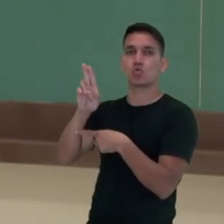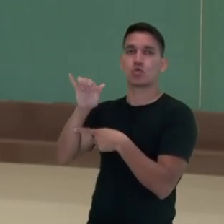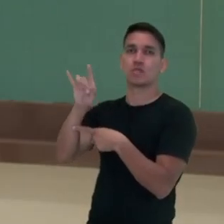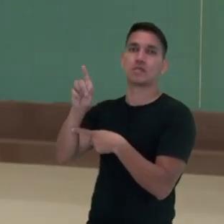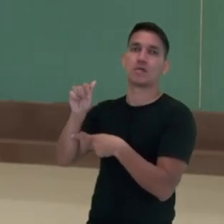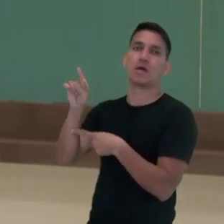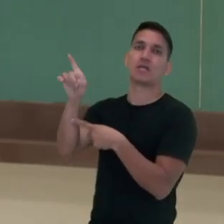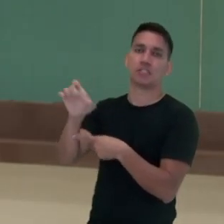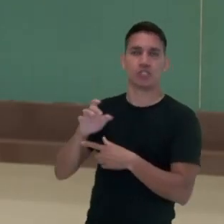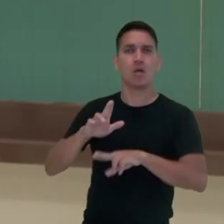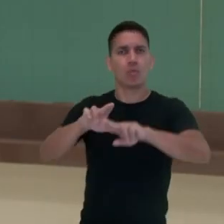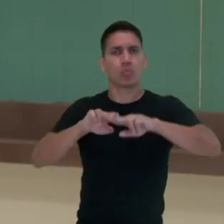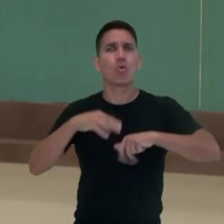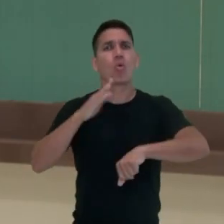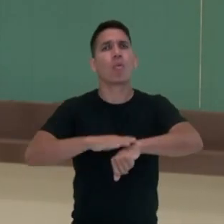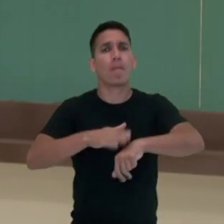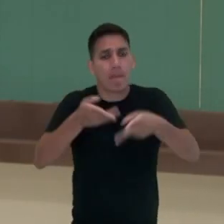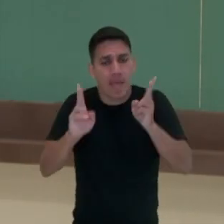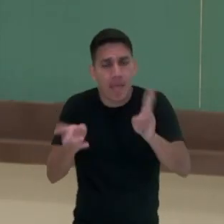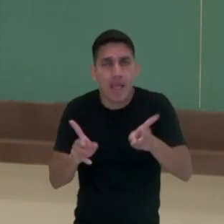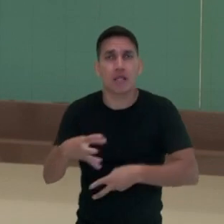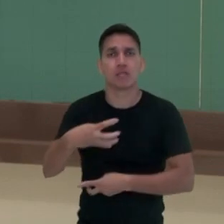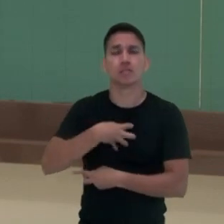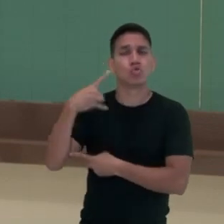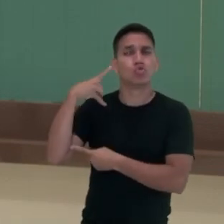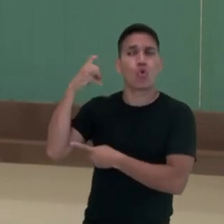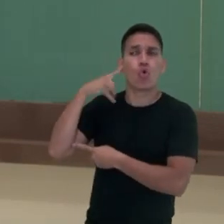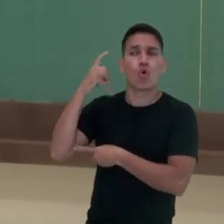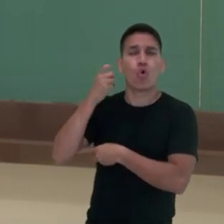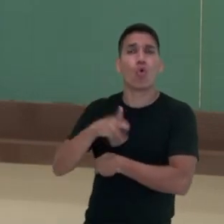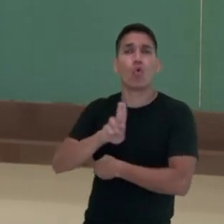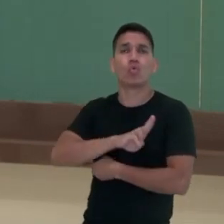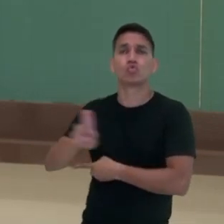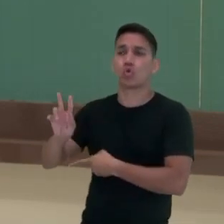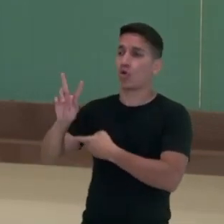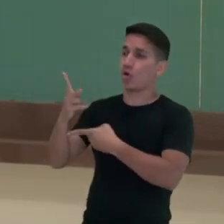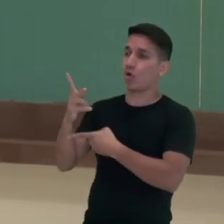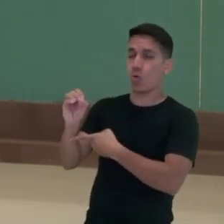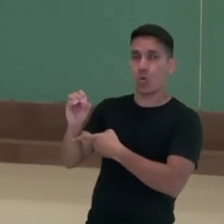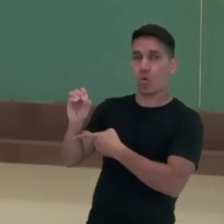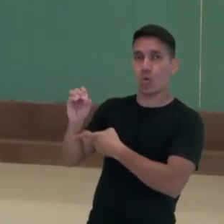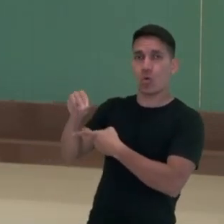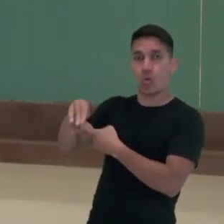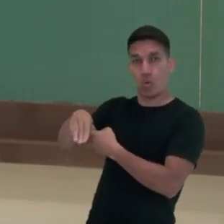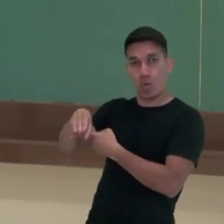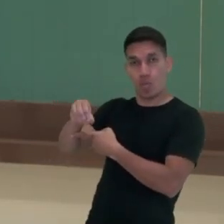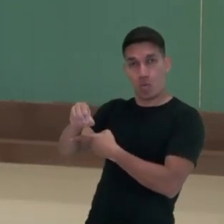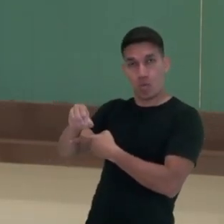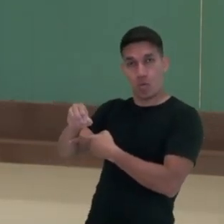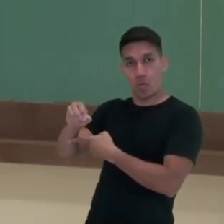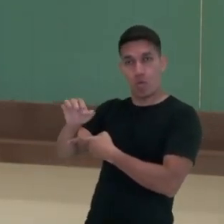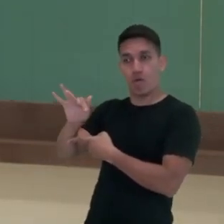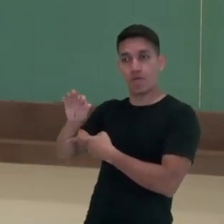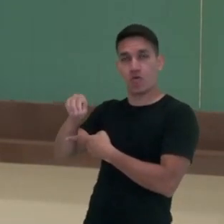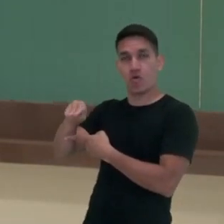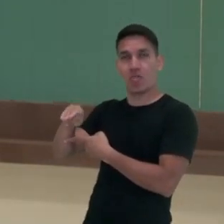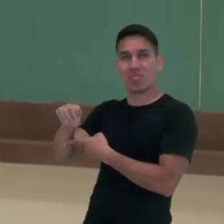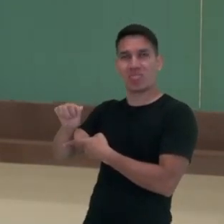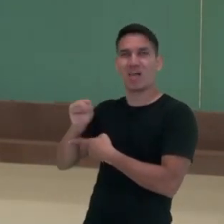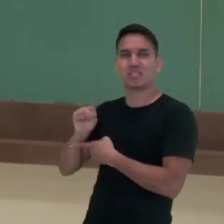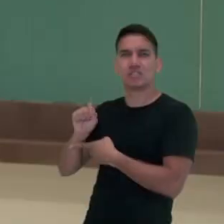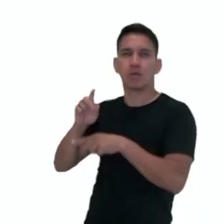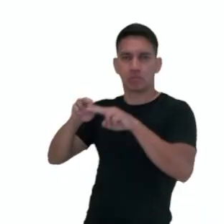as palavras têm o mesmo som, nós as chamamos de homófonas, né? E é um pouco disso que a gente vai analisar aqui.